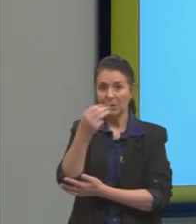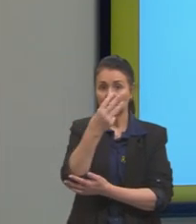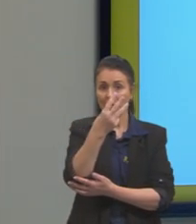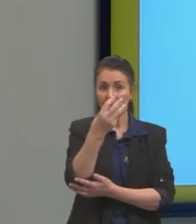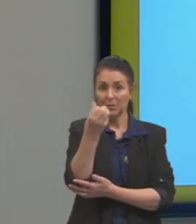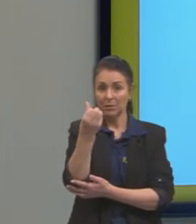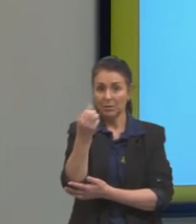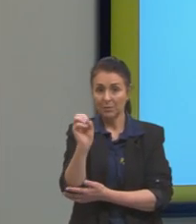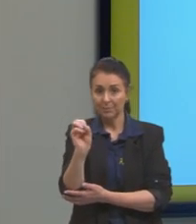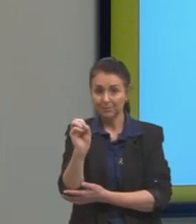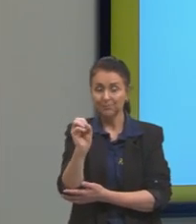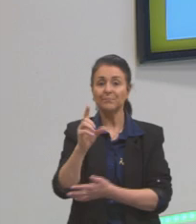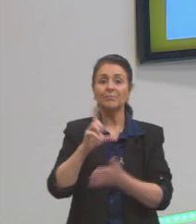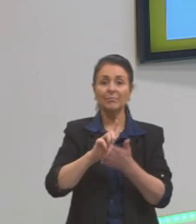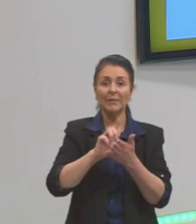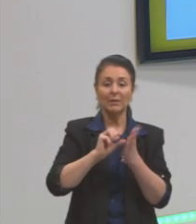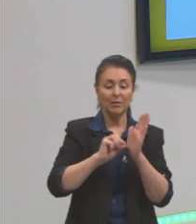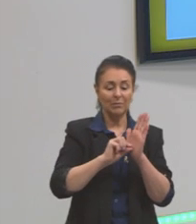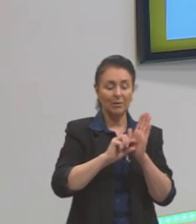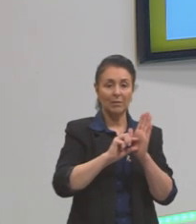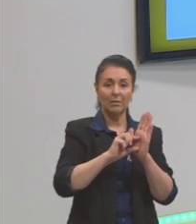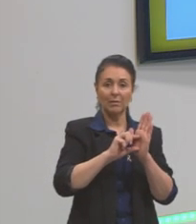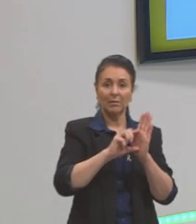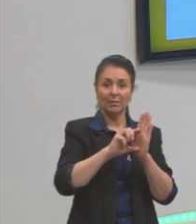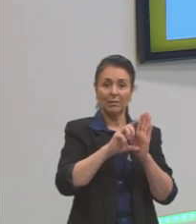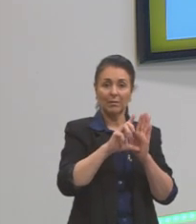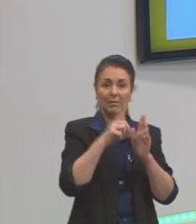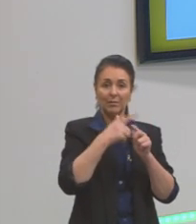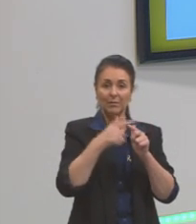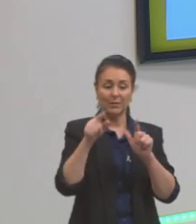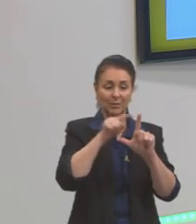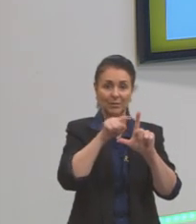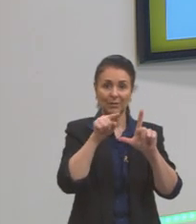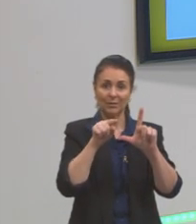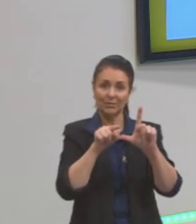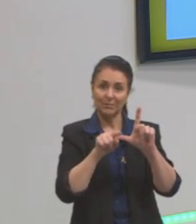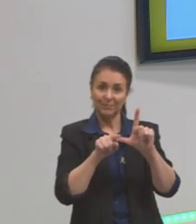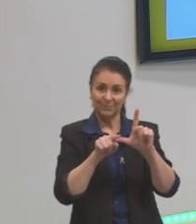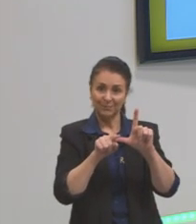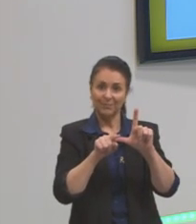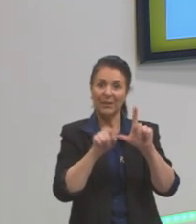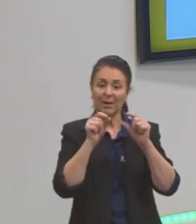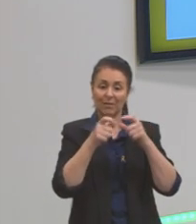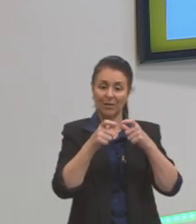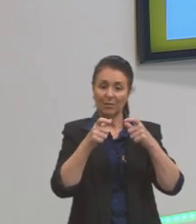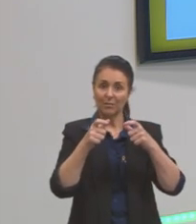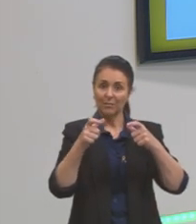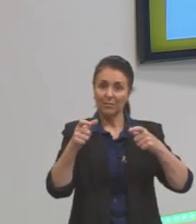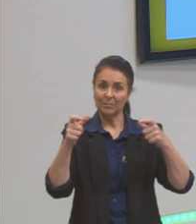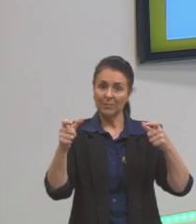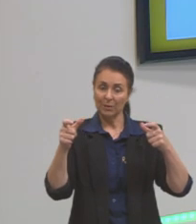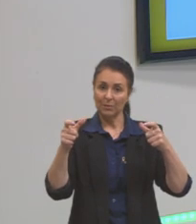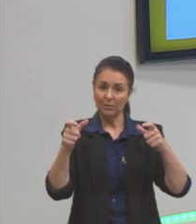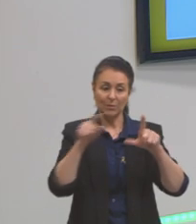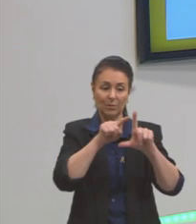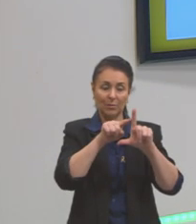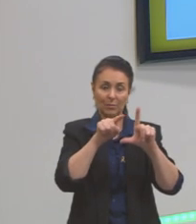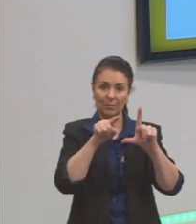Então, gente vê que existe uma progressão da divisão de ângulos e essas divisões angulares são